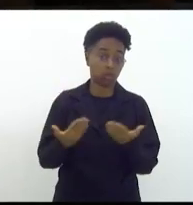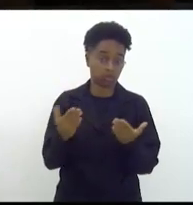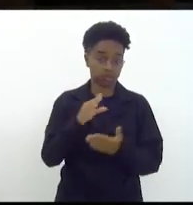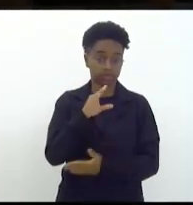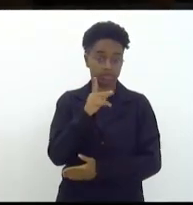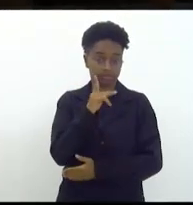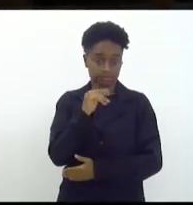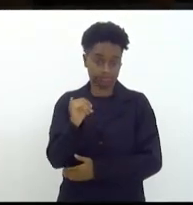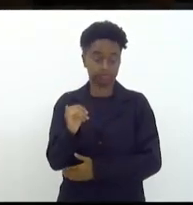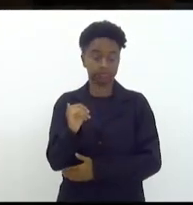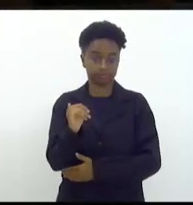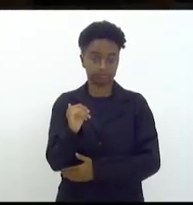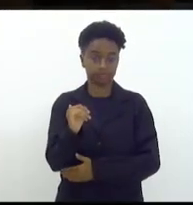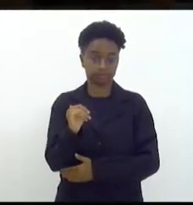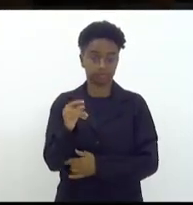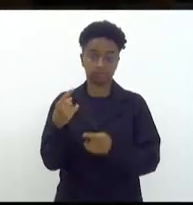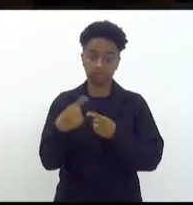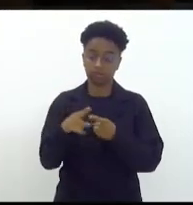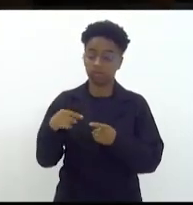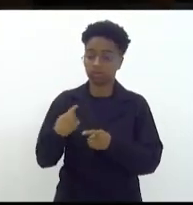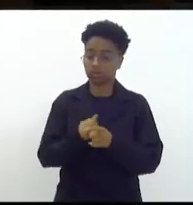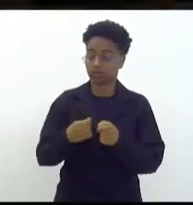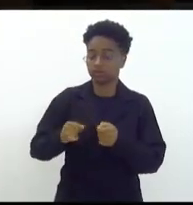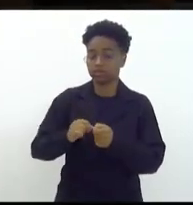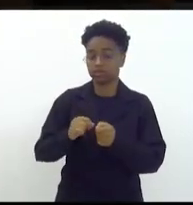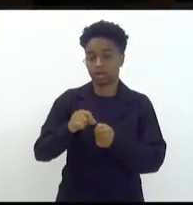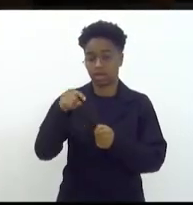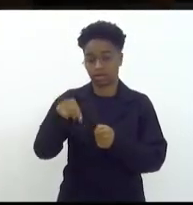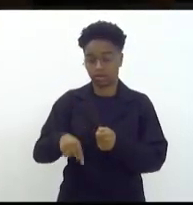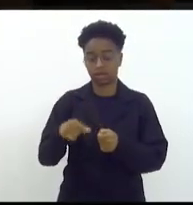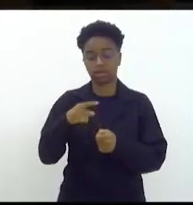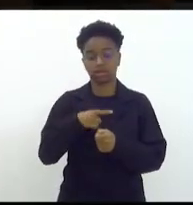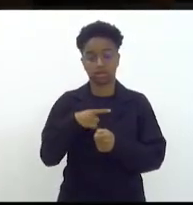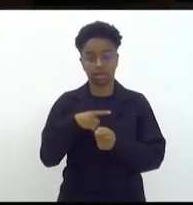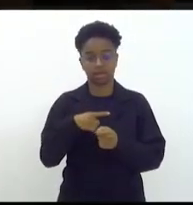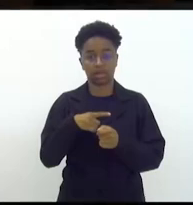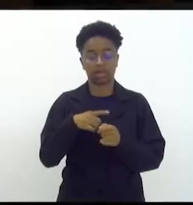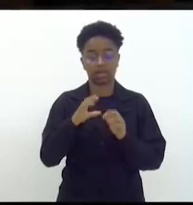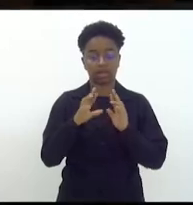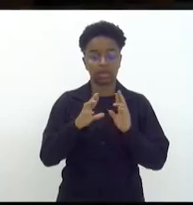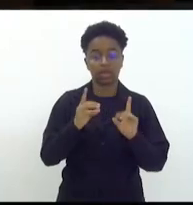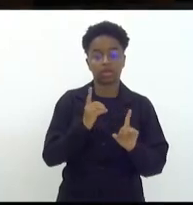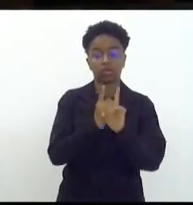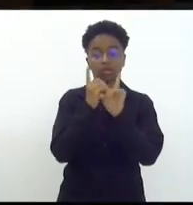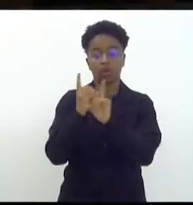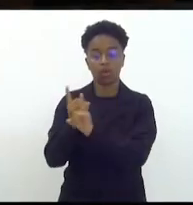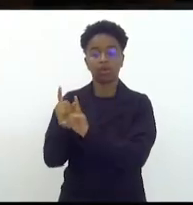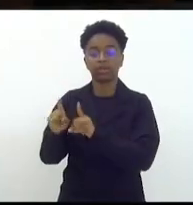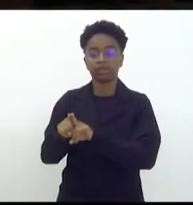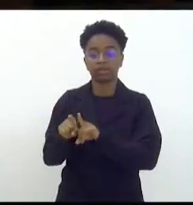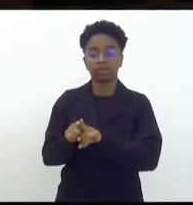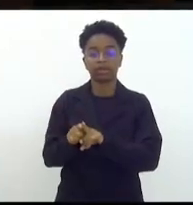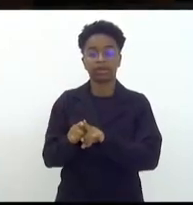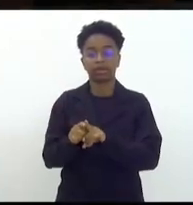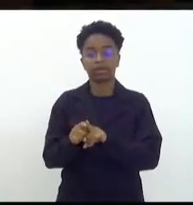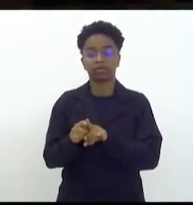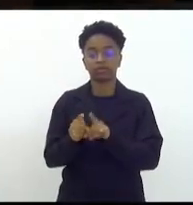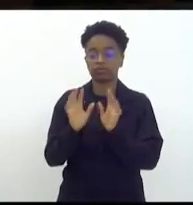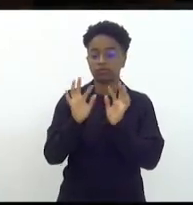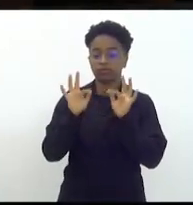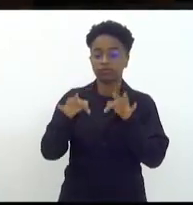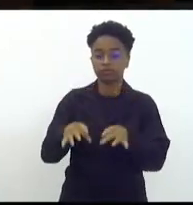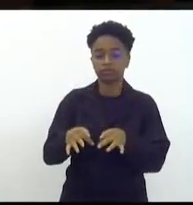que nós realizamos mais uma das oitivas e vamos como encaminhamento chegar na